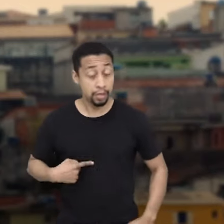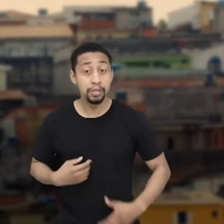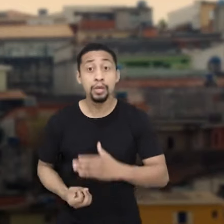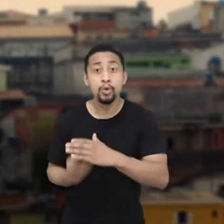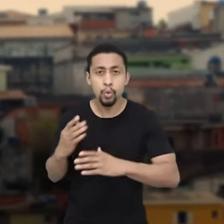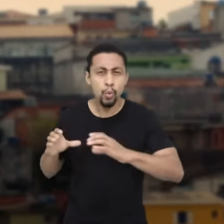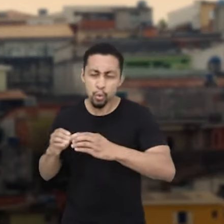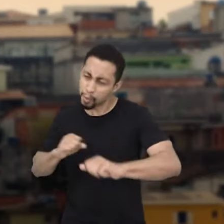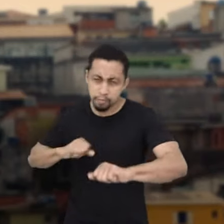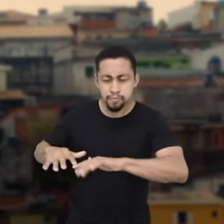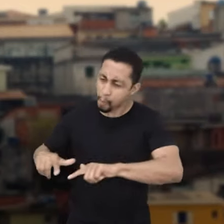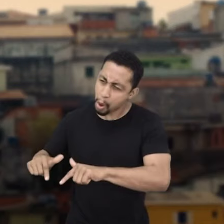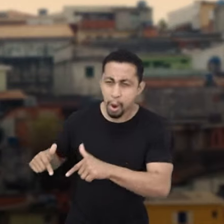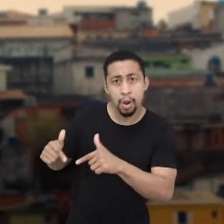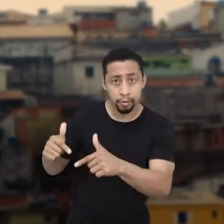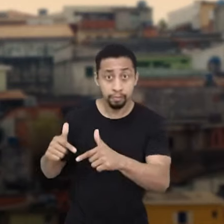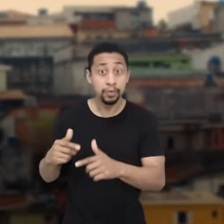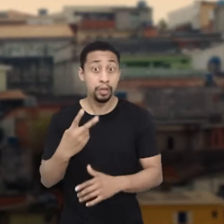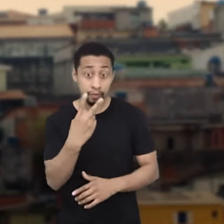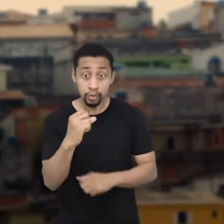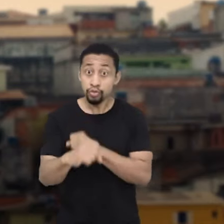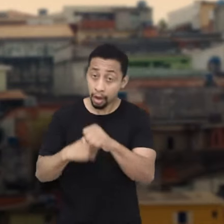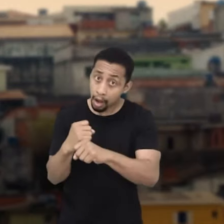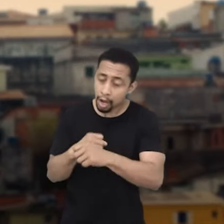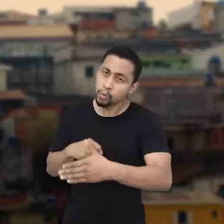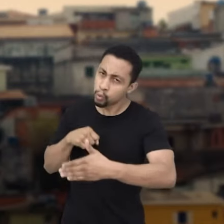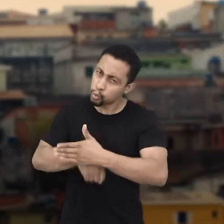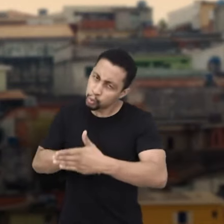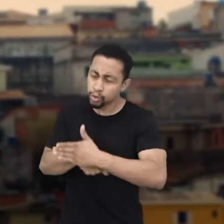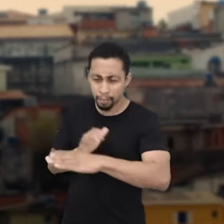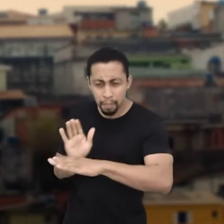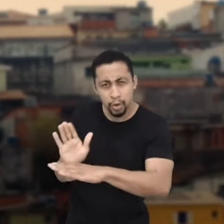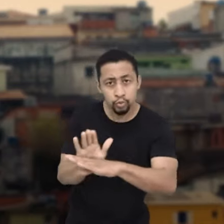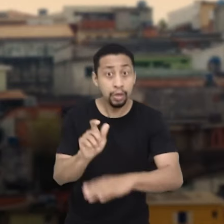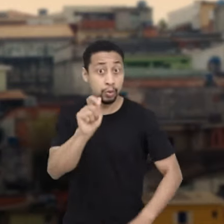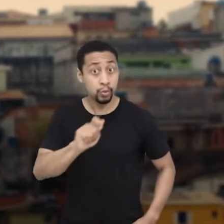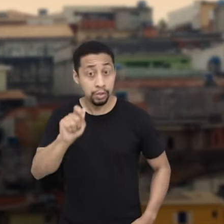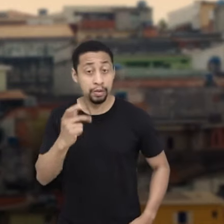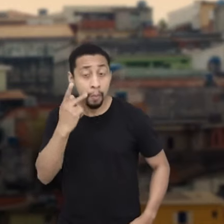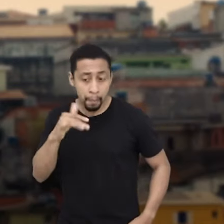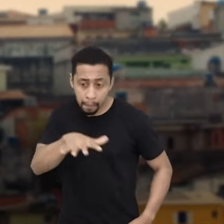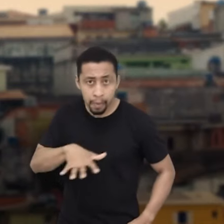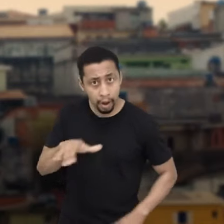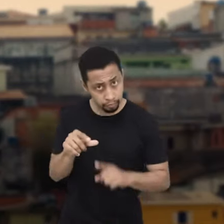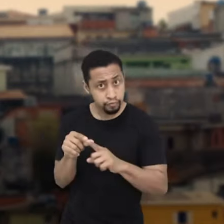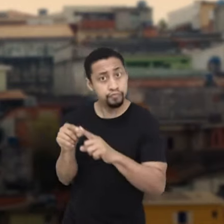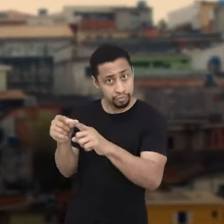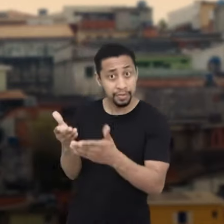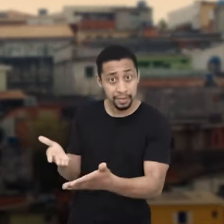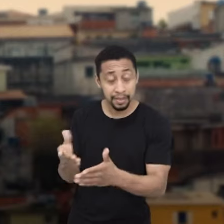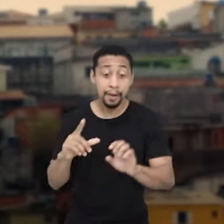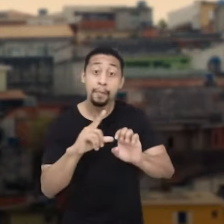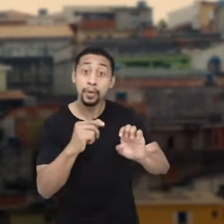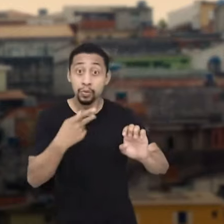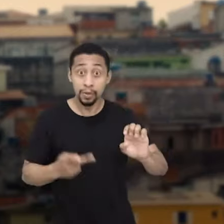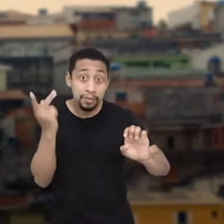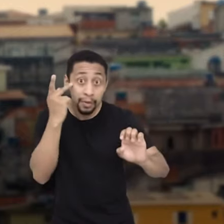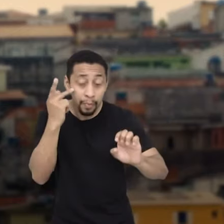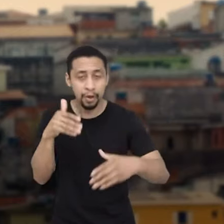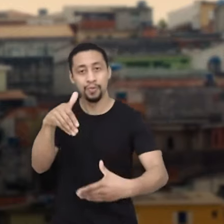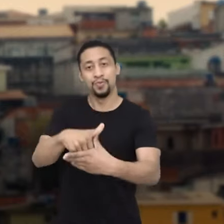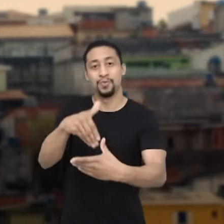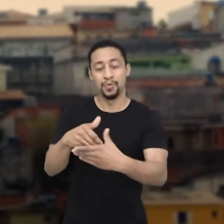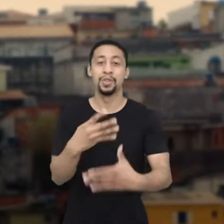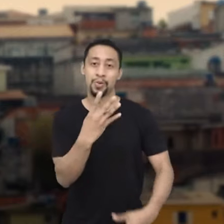fundador do movimento Rede Sol. E há mais de 20 anos que luto pelas associações de bairro na periferia. Pelos empreendedores de São Paulo,